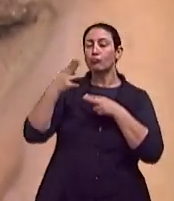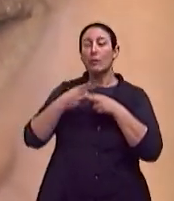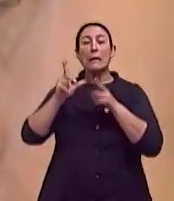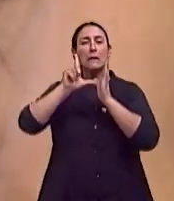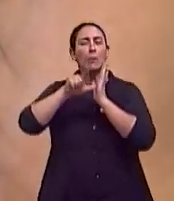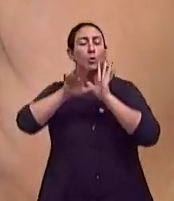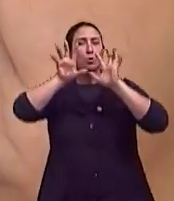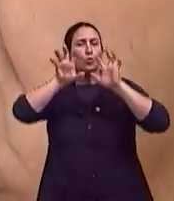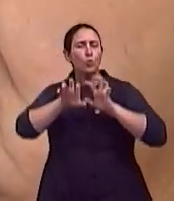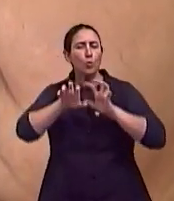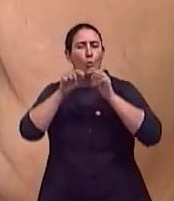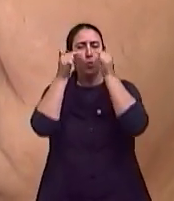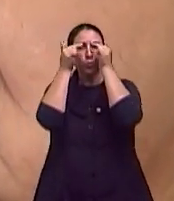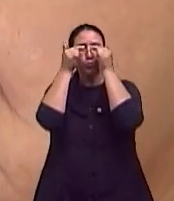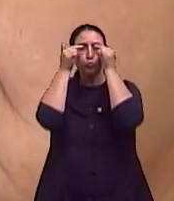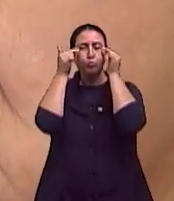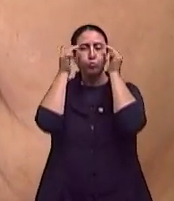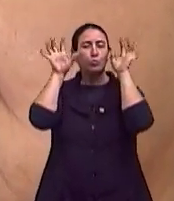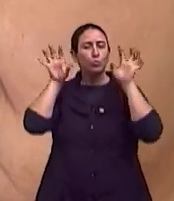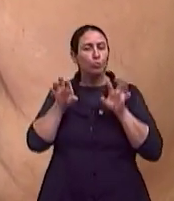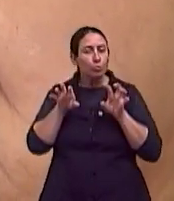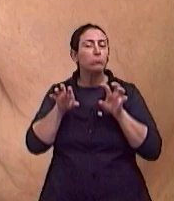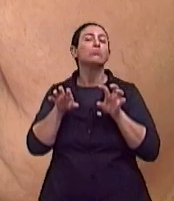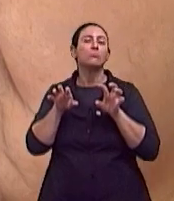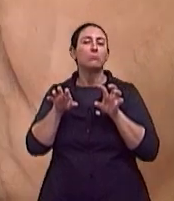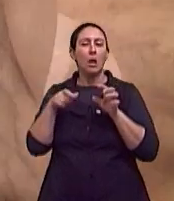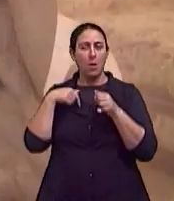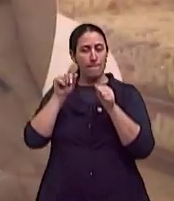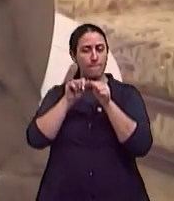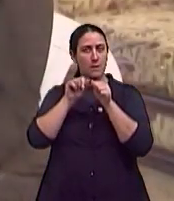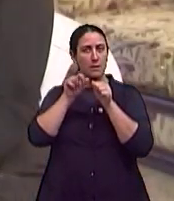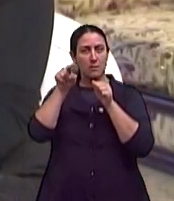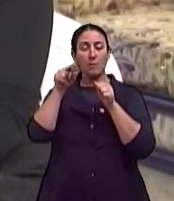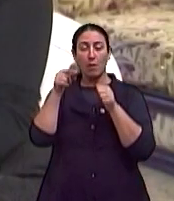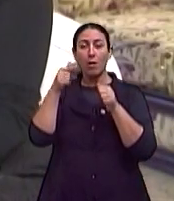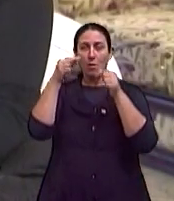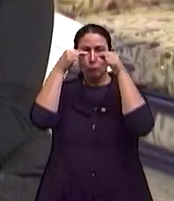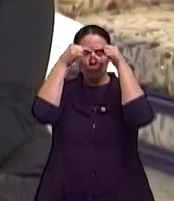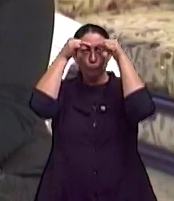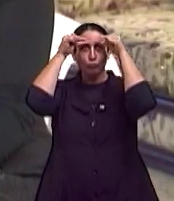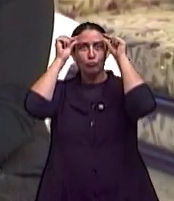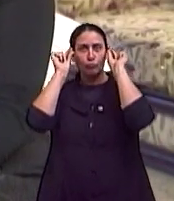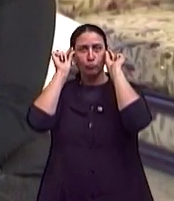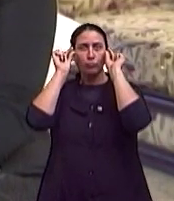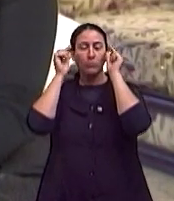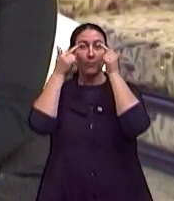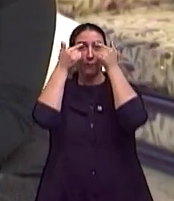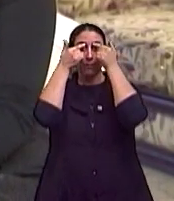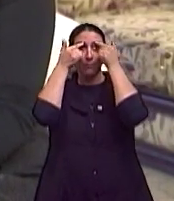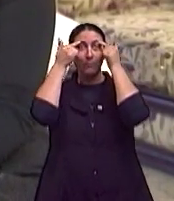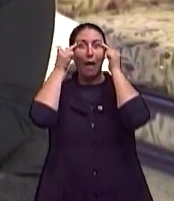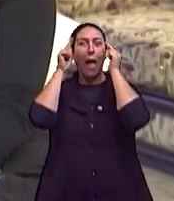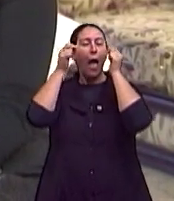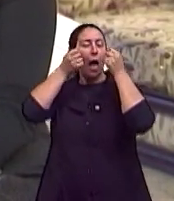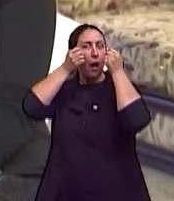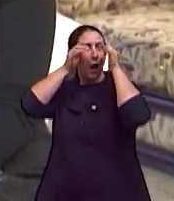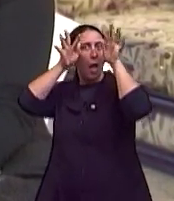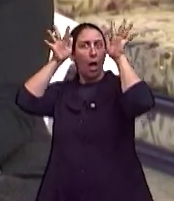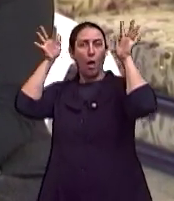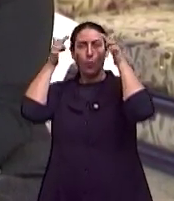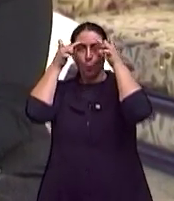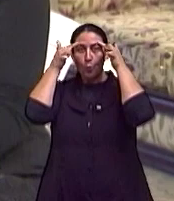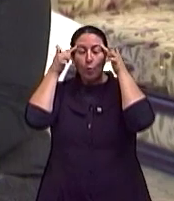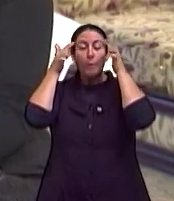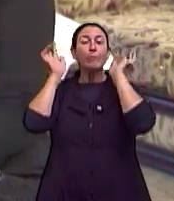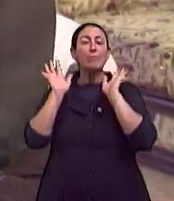escuros, né? Realcei bem a sobrancelha dela, dei uma iluminada embaixo da sobrancelha, que é bem para a gente levantar o